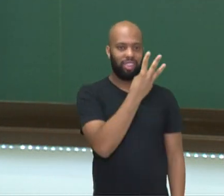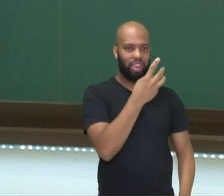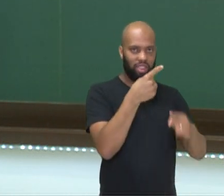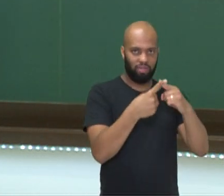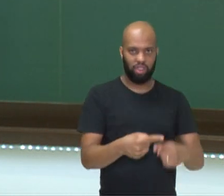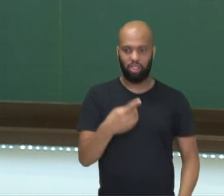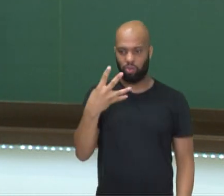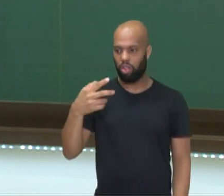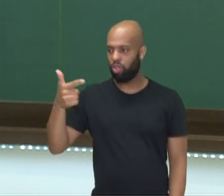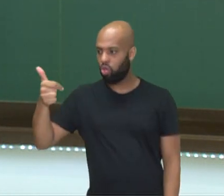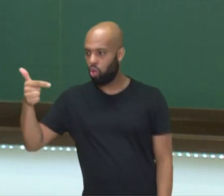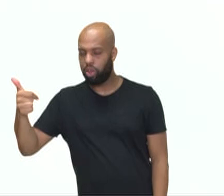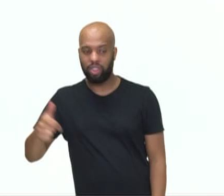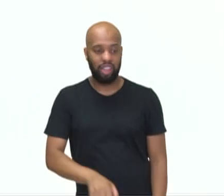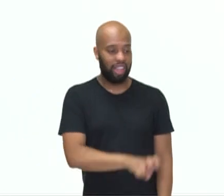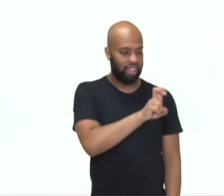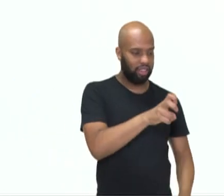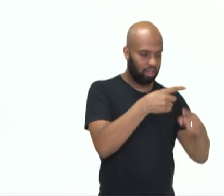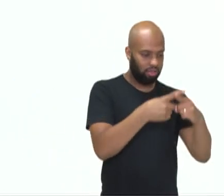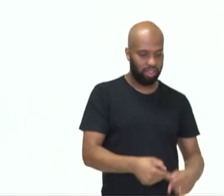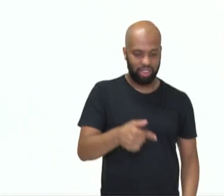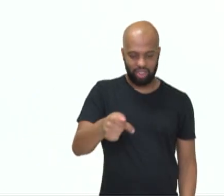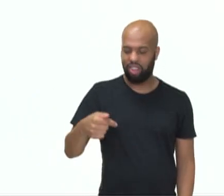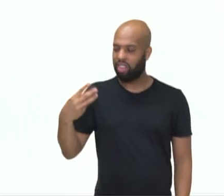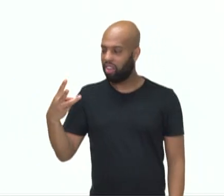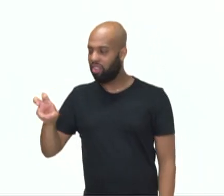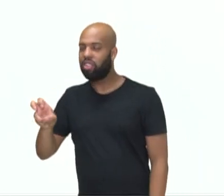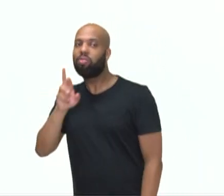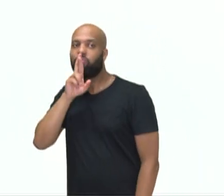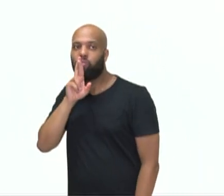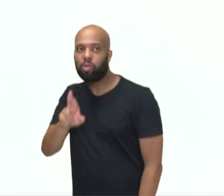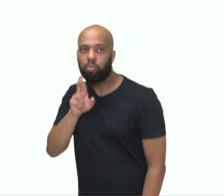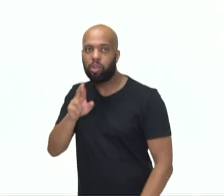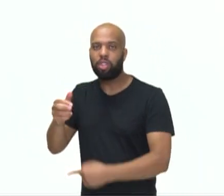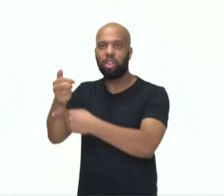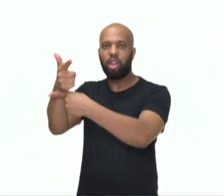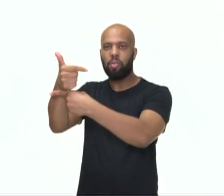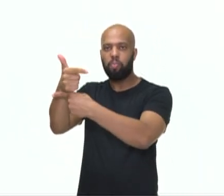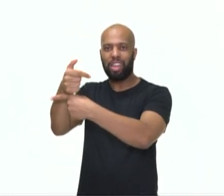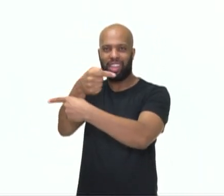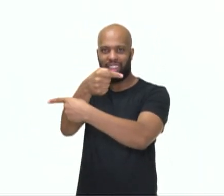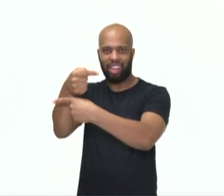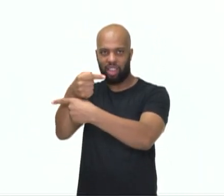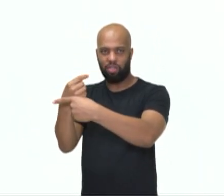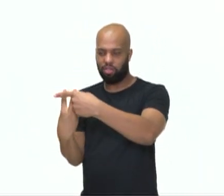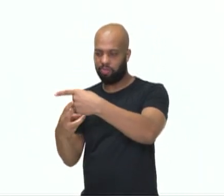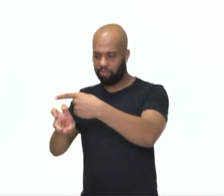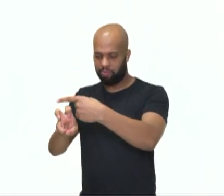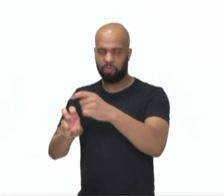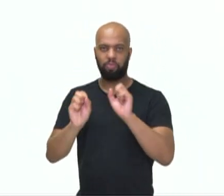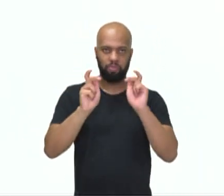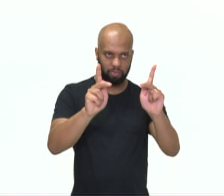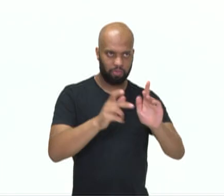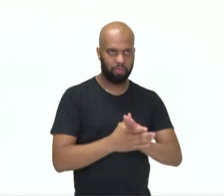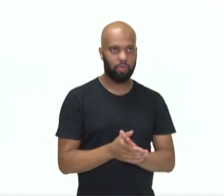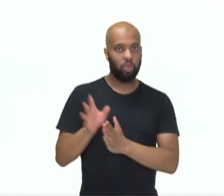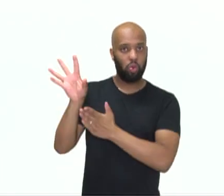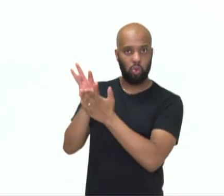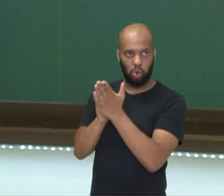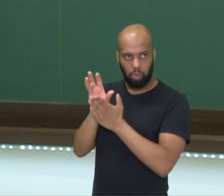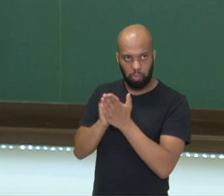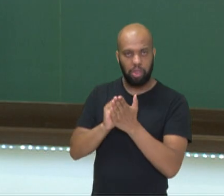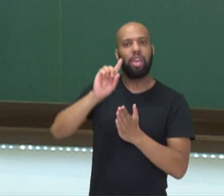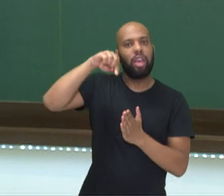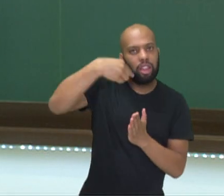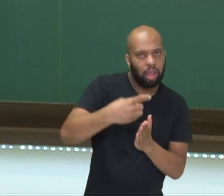12. E 5 vezes 7 é 35. Dá uma olhada. menos 12 e 35 quartos. Beleza? Copia a primeira